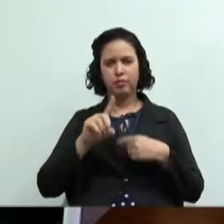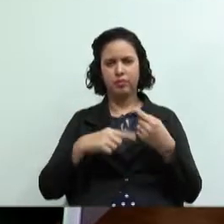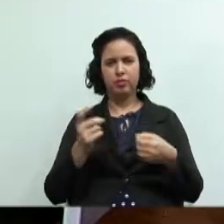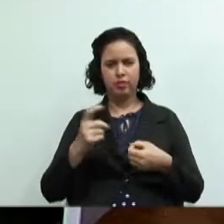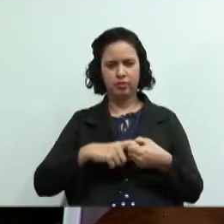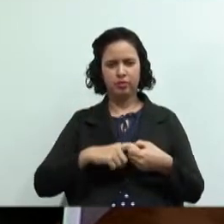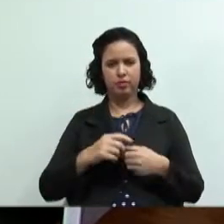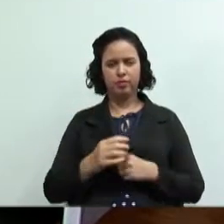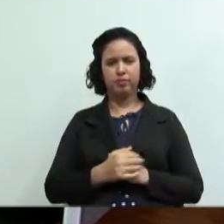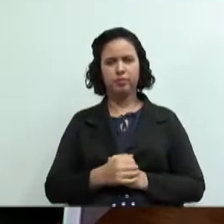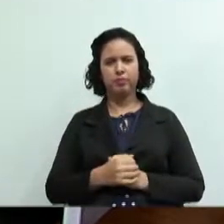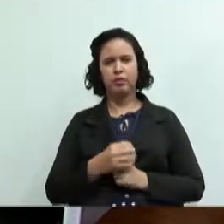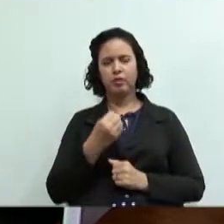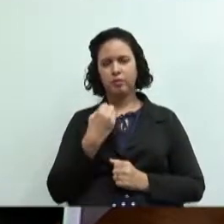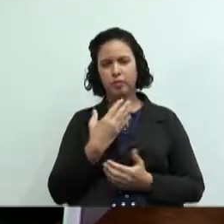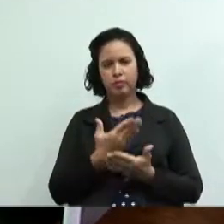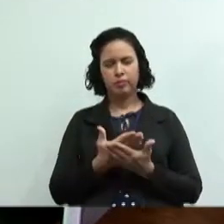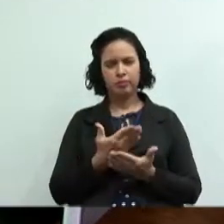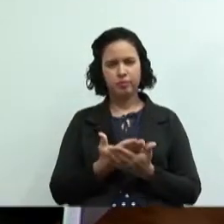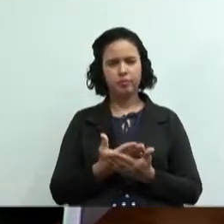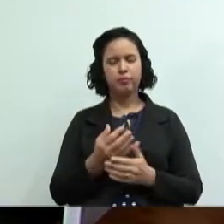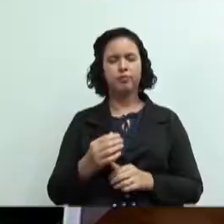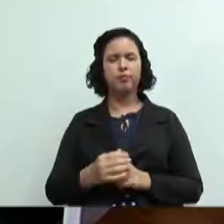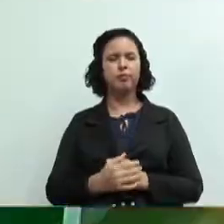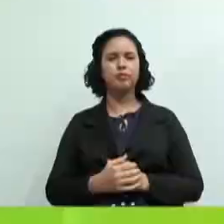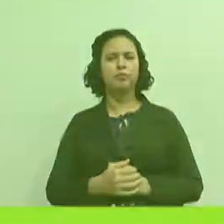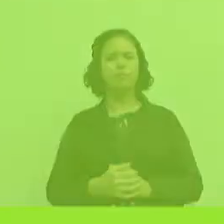pouco boa atividade para vocês até já